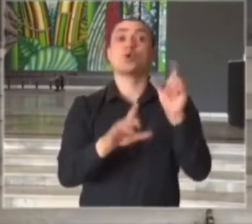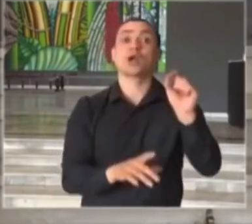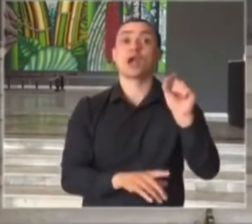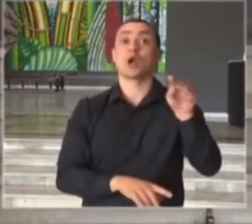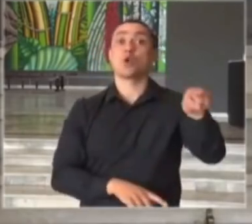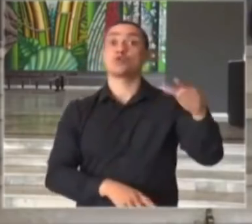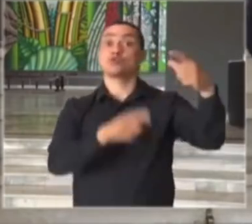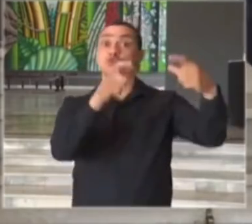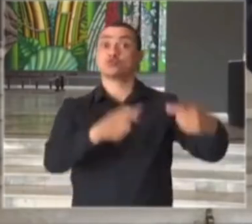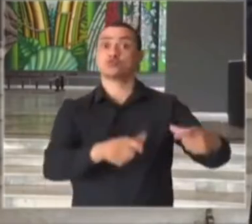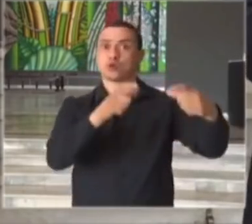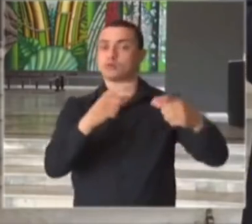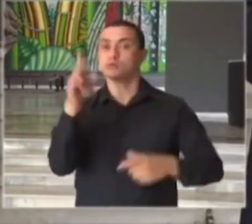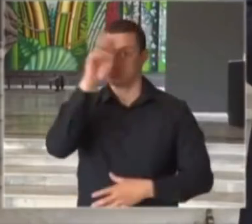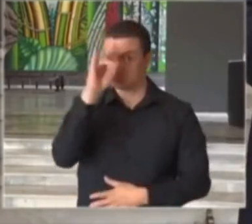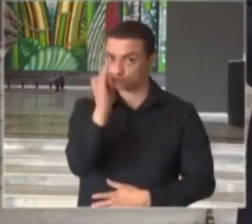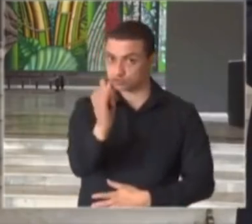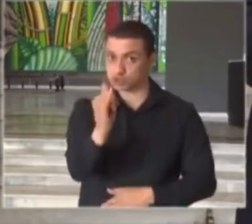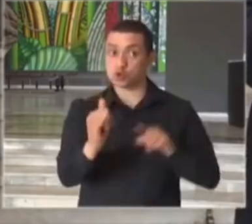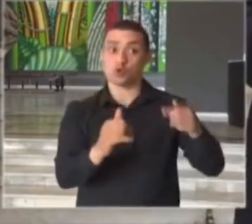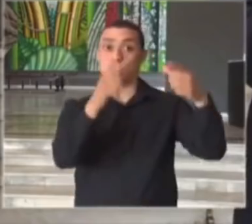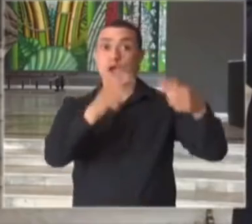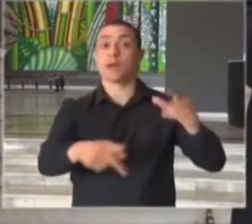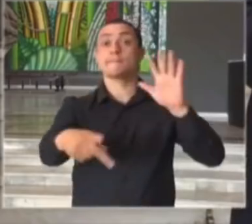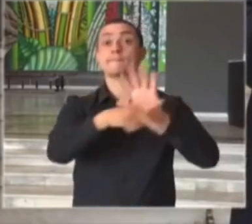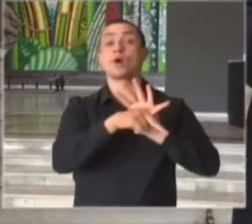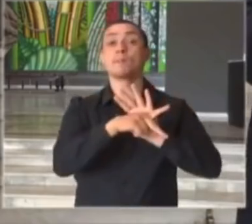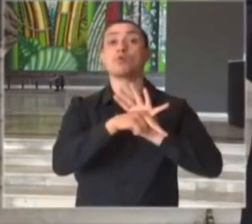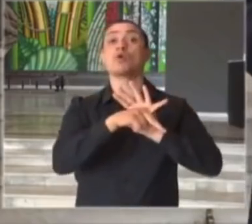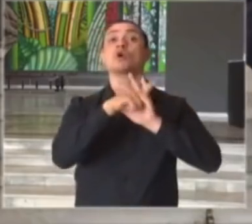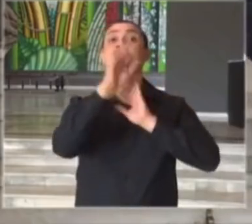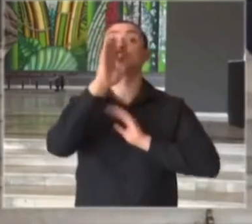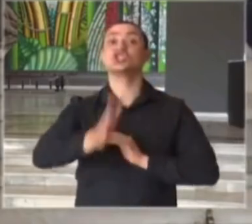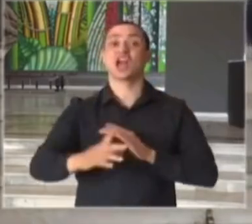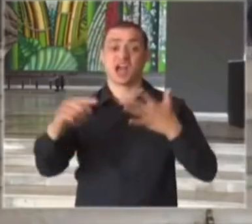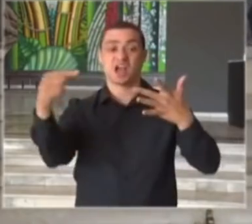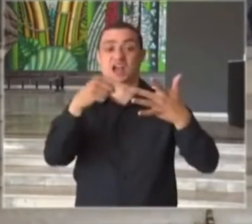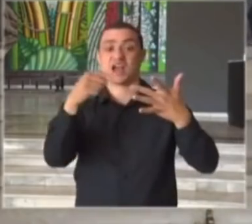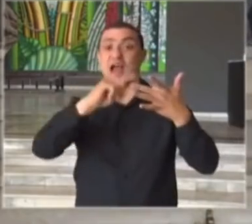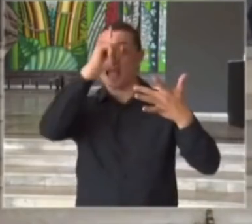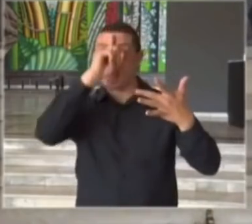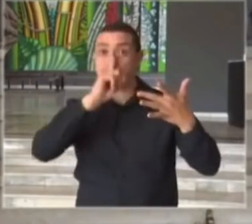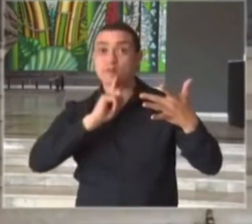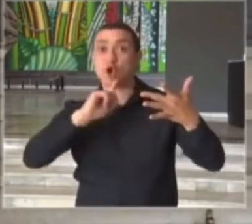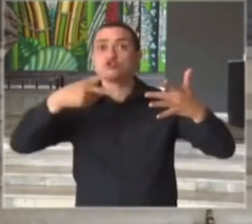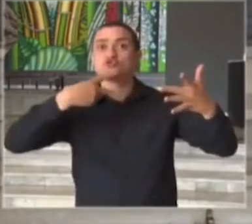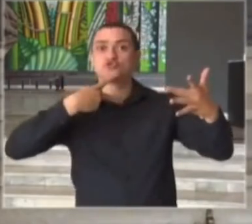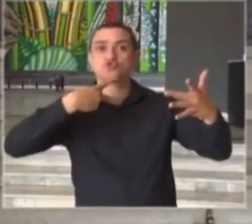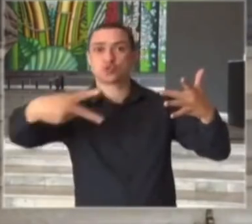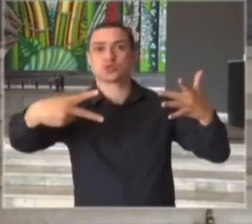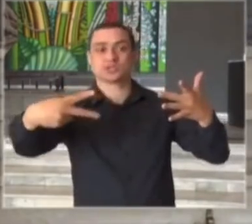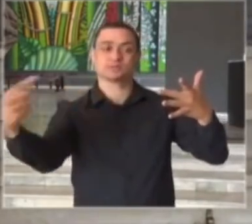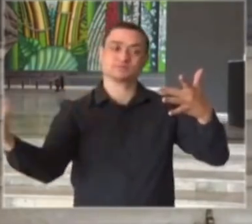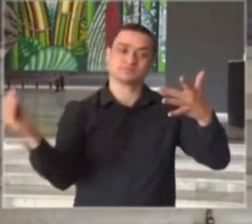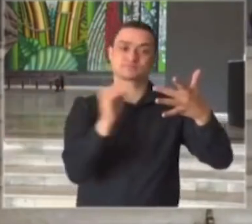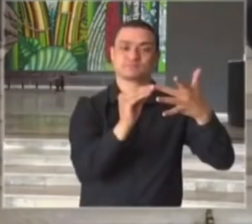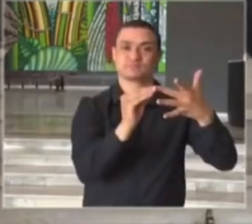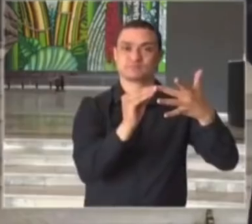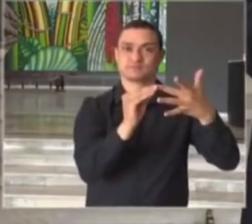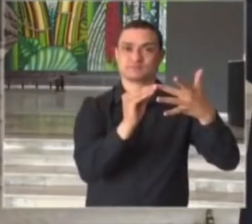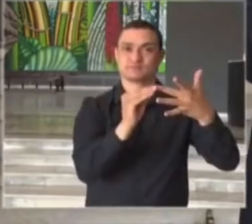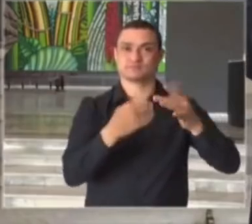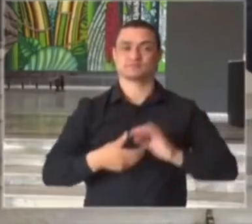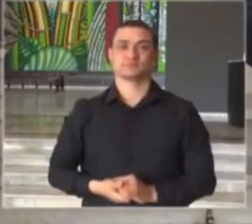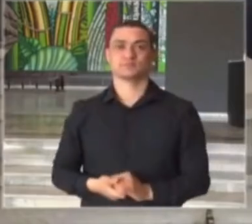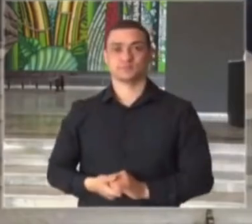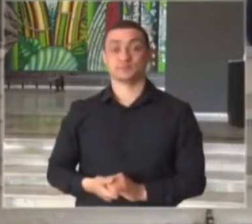estabelecimentos, é bom frisar, situados em regiões que estejam há pelo menos duas semanas na fase amarela do